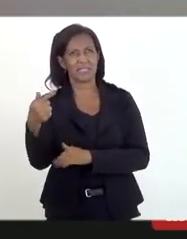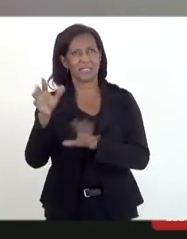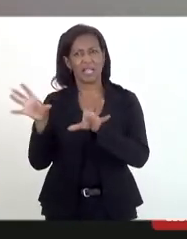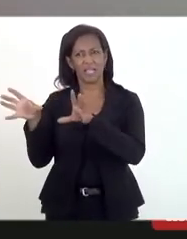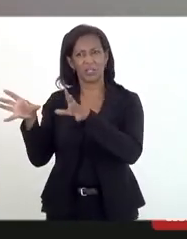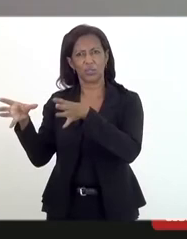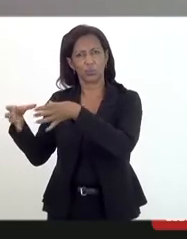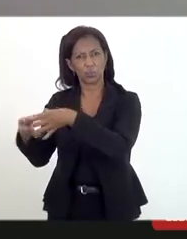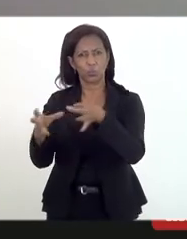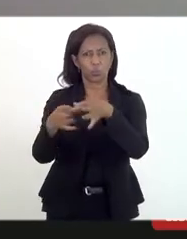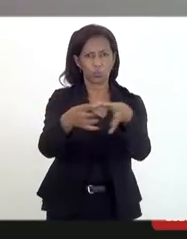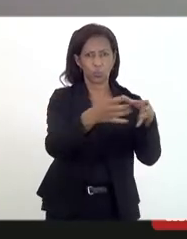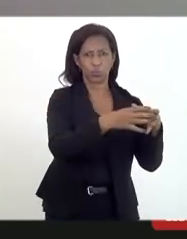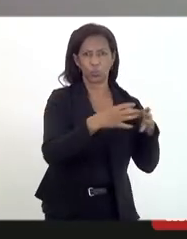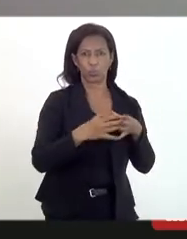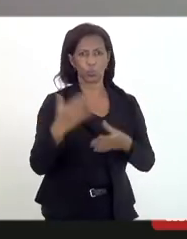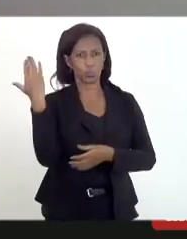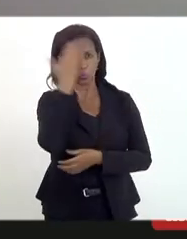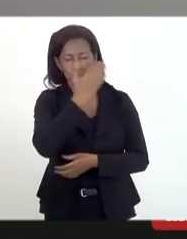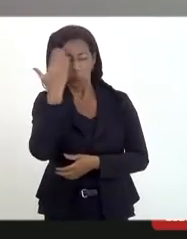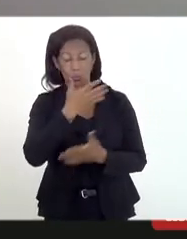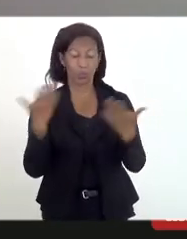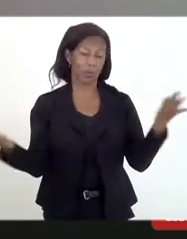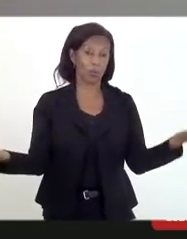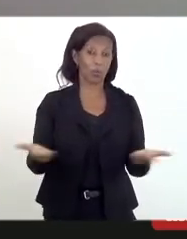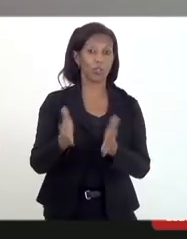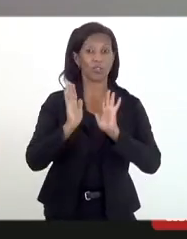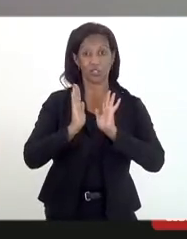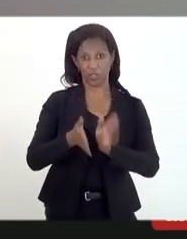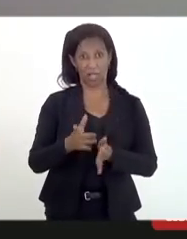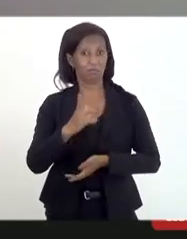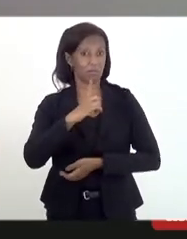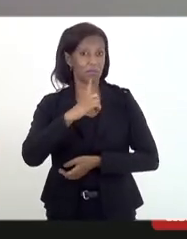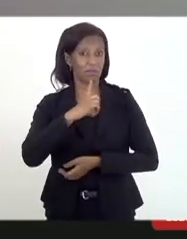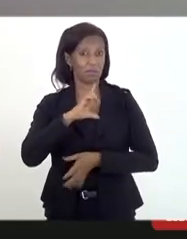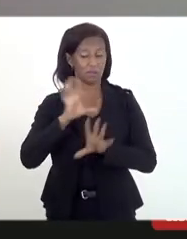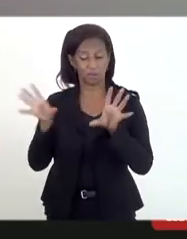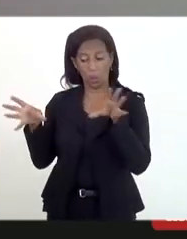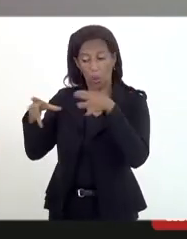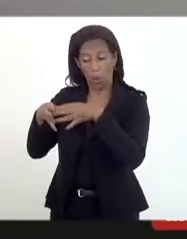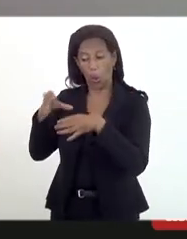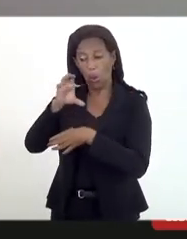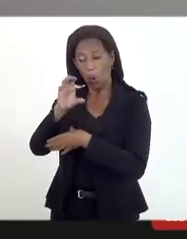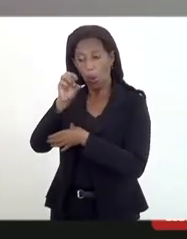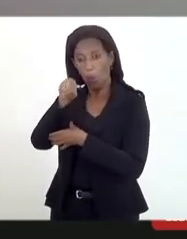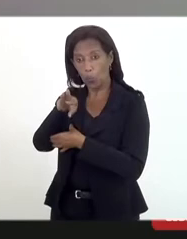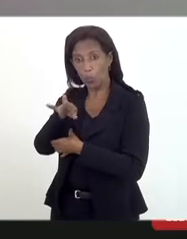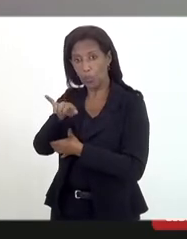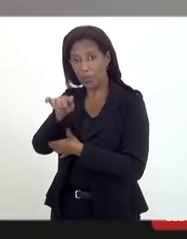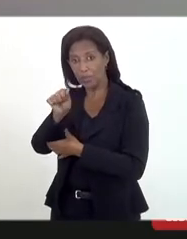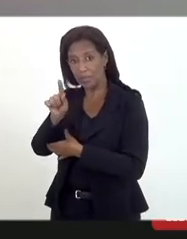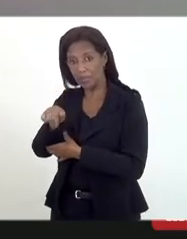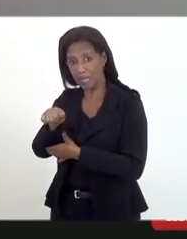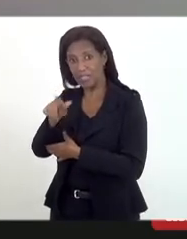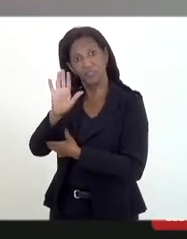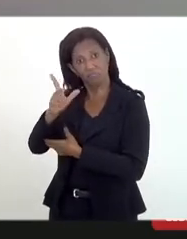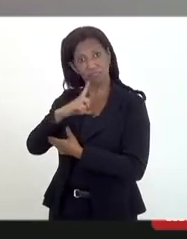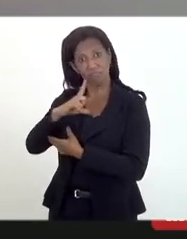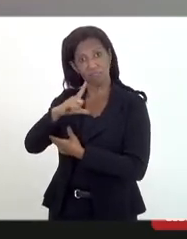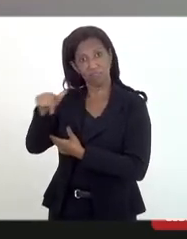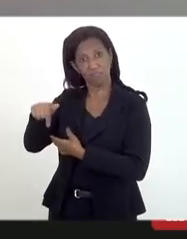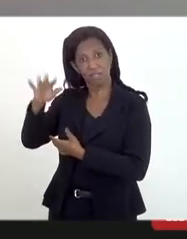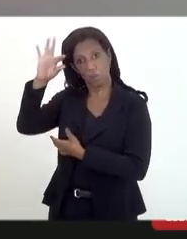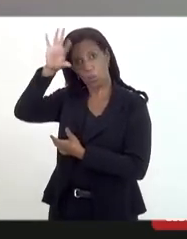já não se via mais, ostensivamente, pelo menos, comunidades de religiões de matrizes africanas.